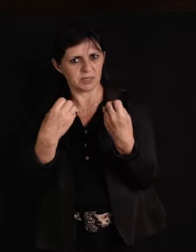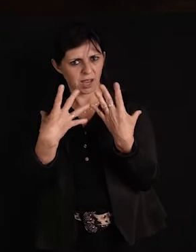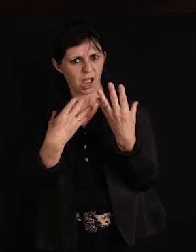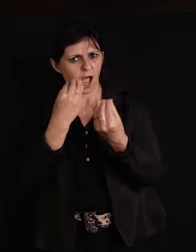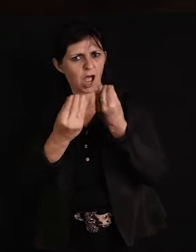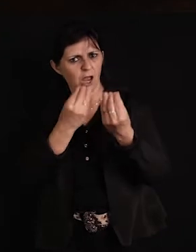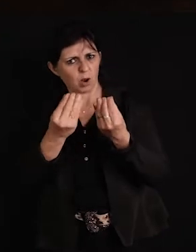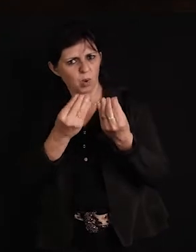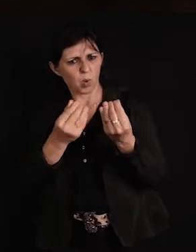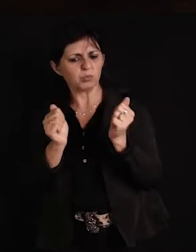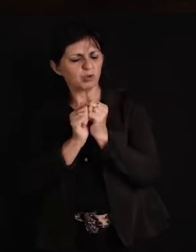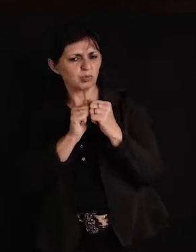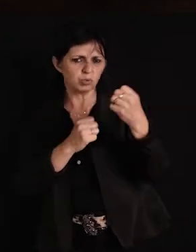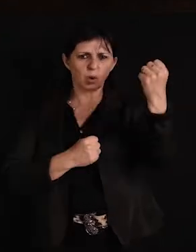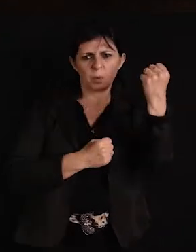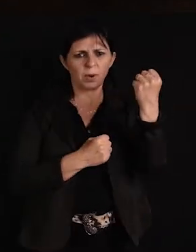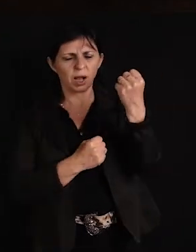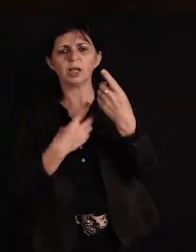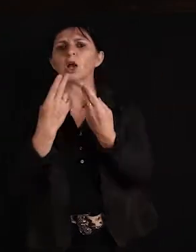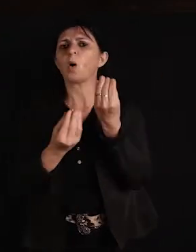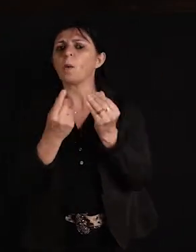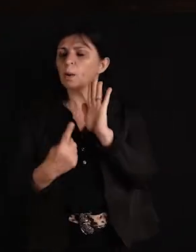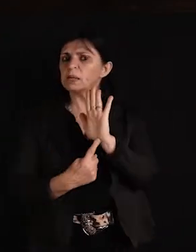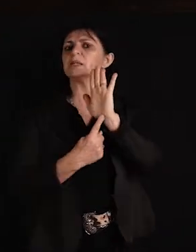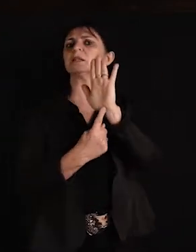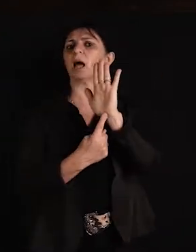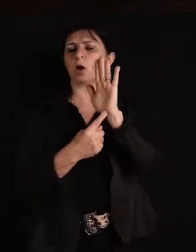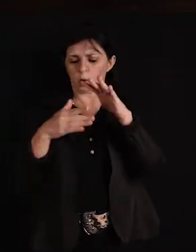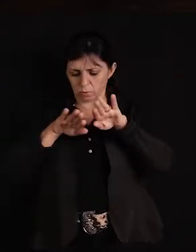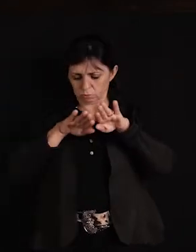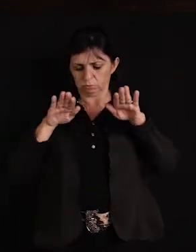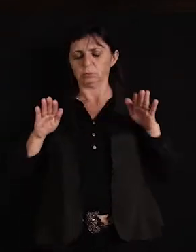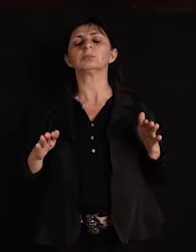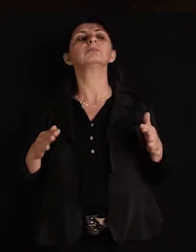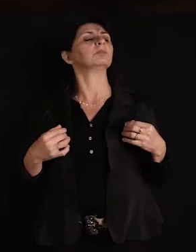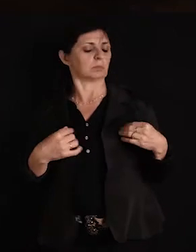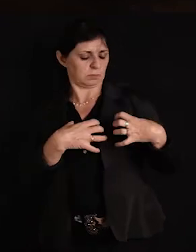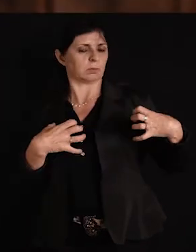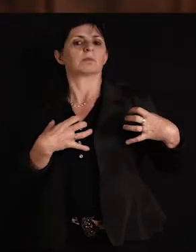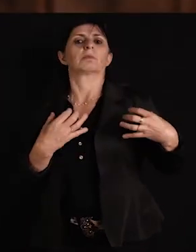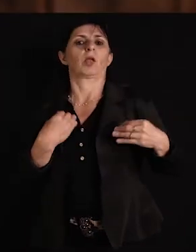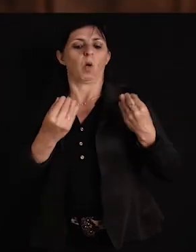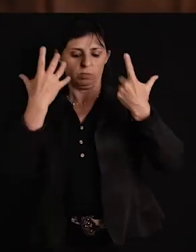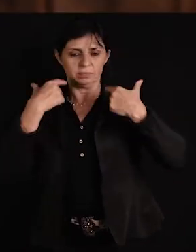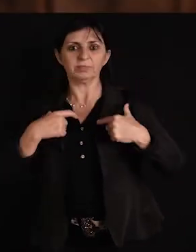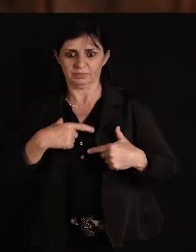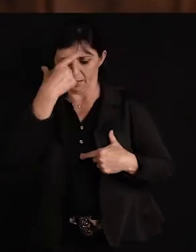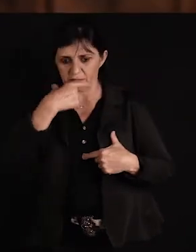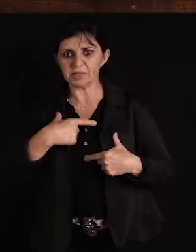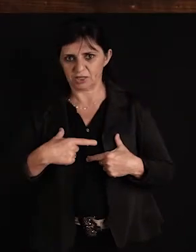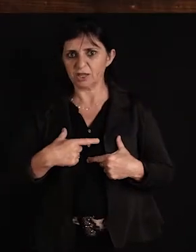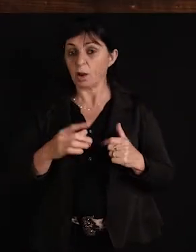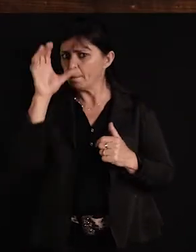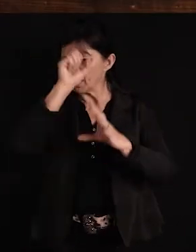como saber se portar no palco, assegurar o instrumento. Todas aquelas coisas até chegar nos Monarcas. Eu era muito pequenininho,